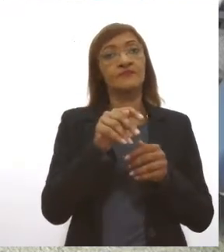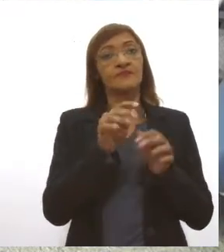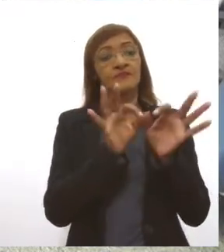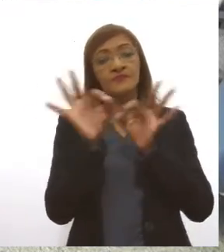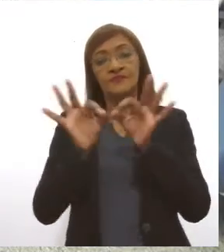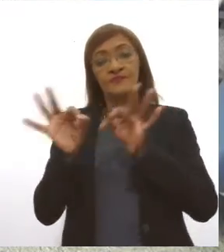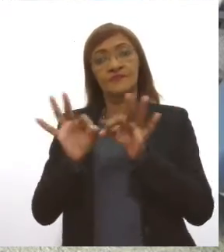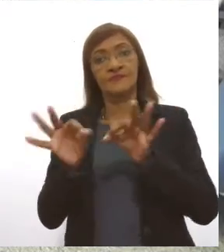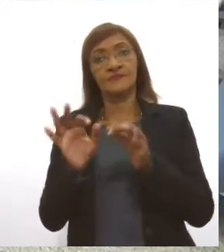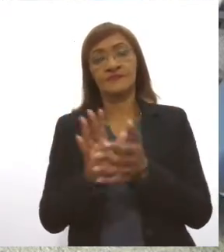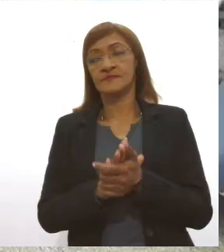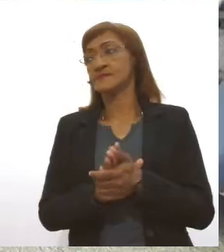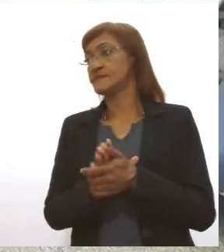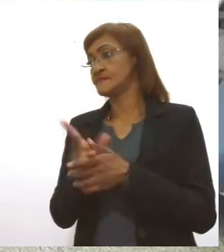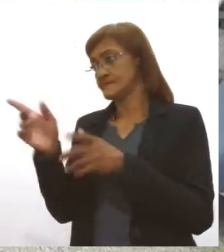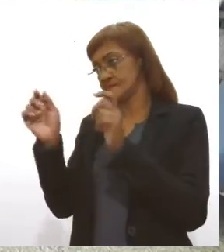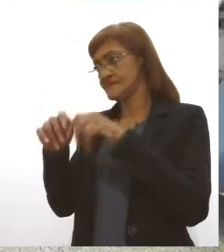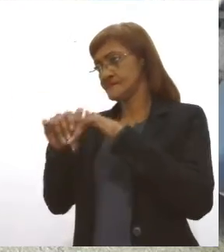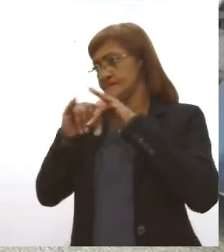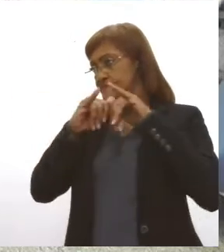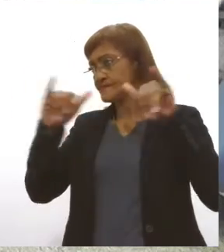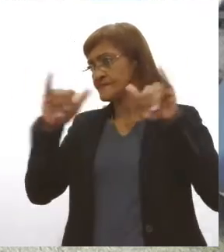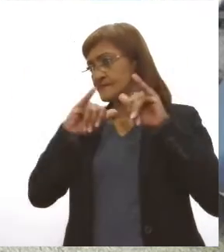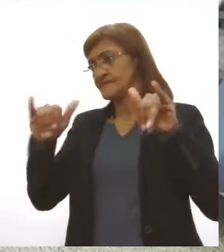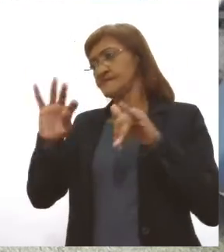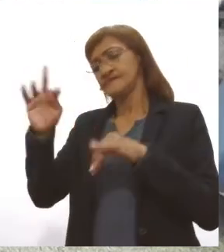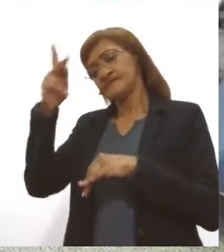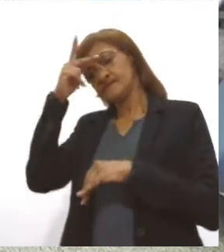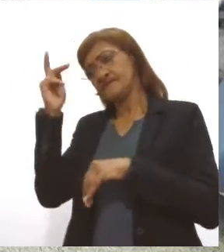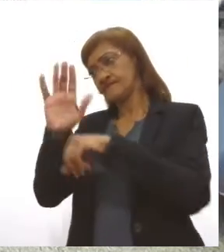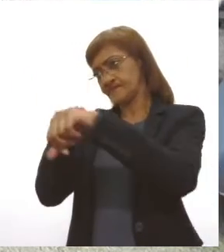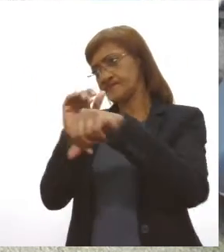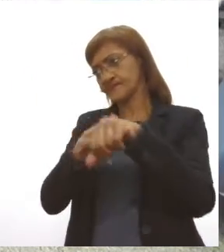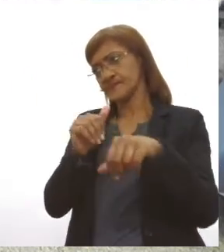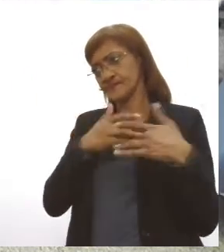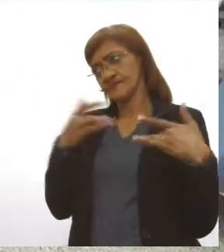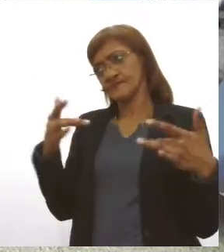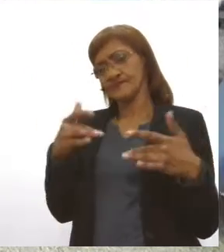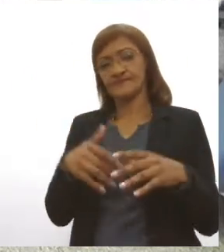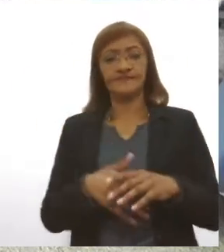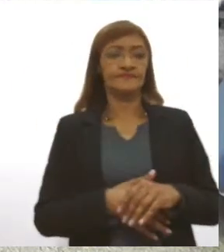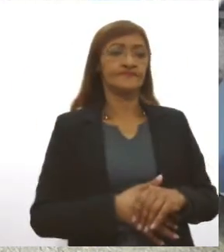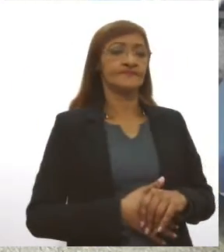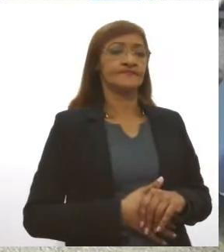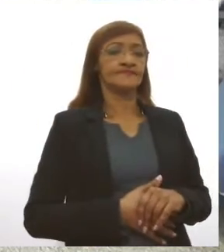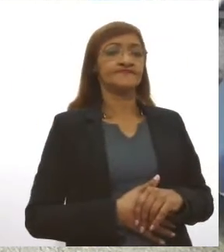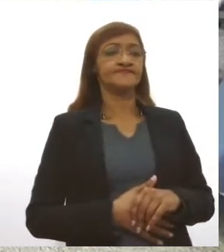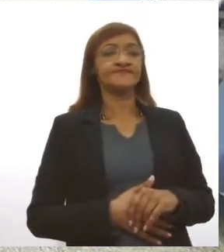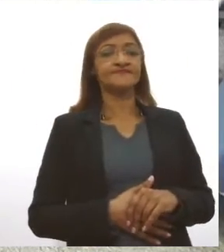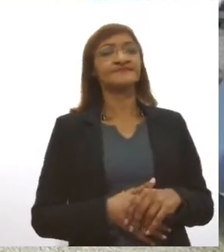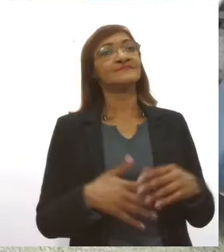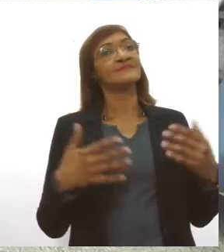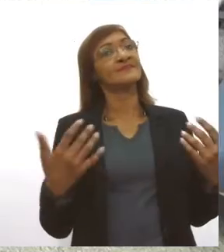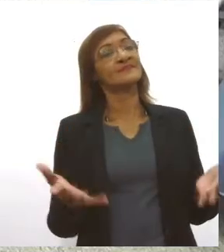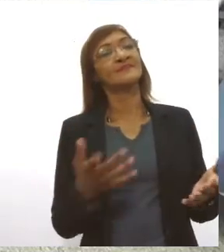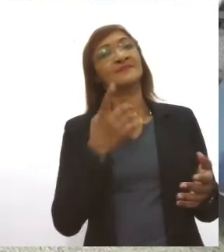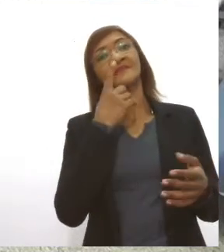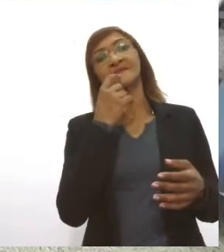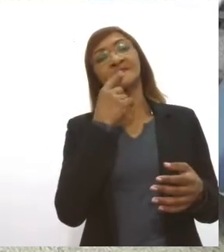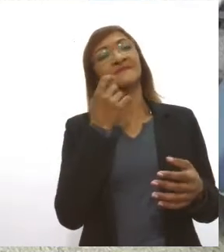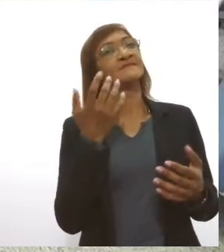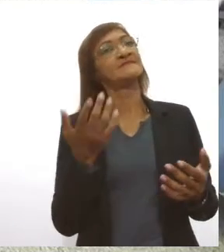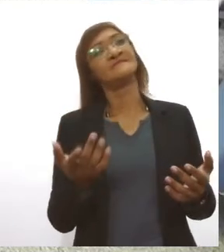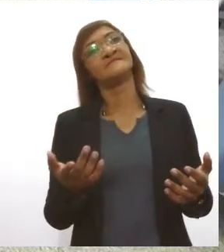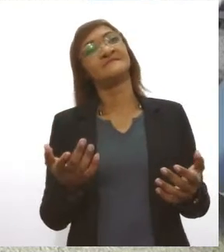Rosângela, deixa um recado para as pessoas, convocando que elas sejam doadoras. A doação de sangue, embora a gente fale